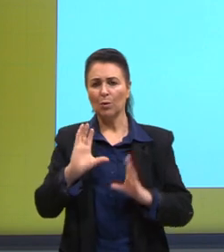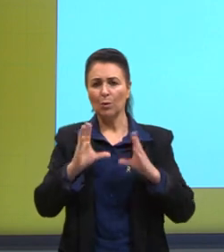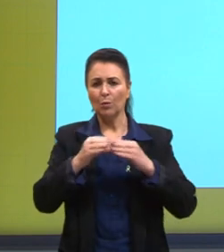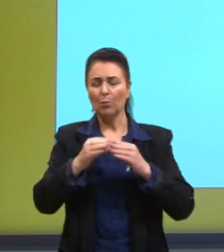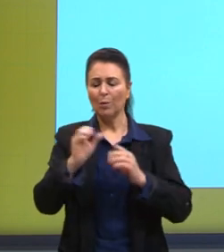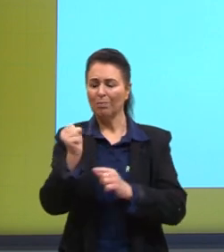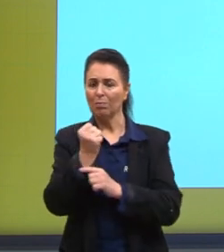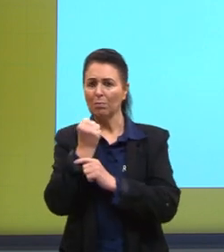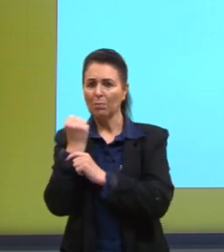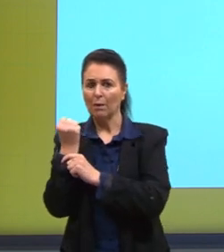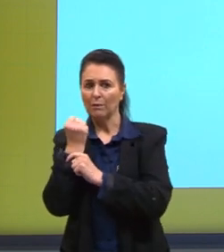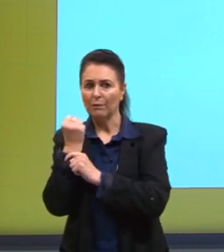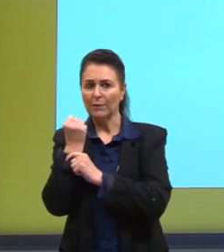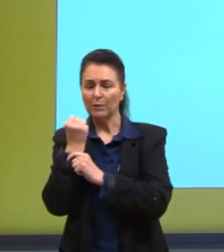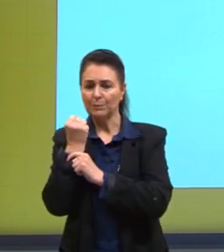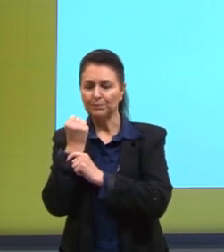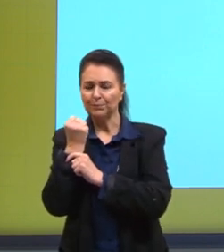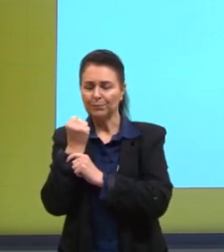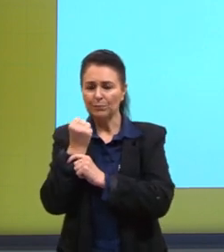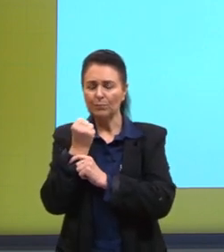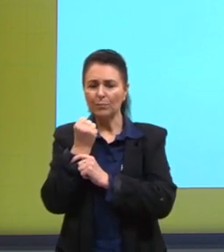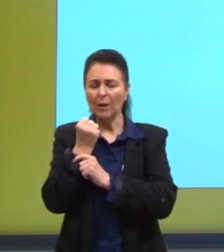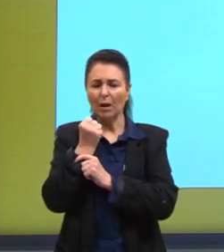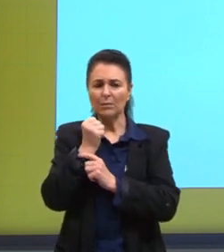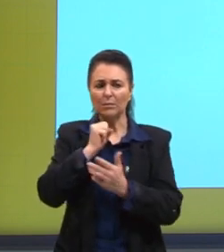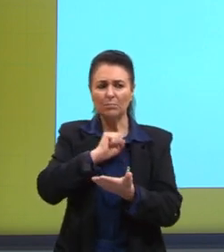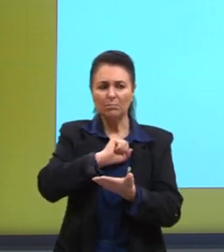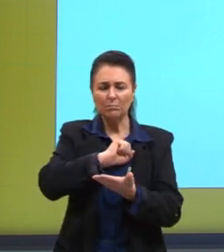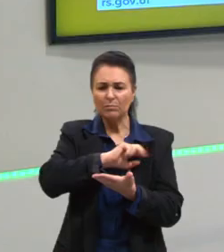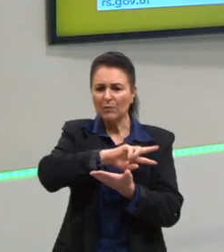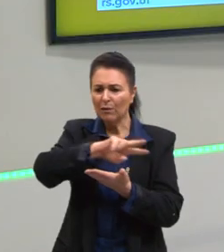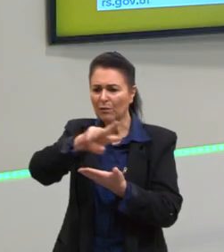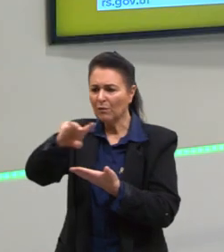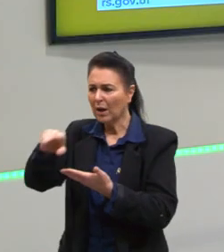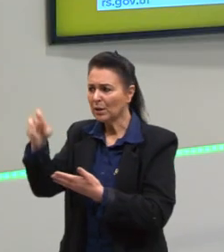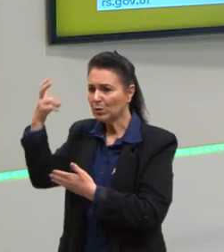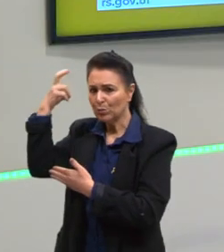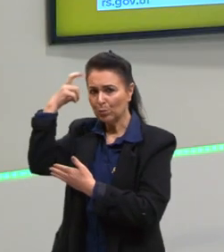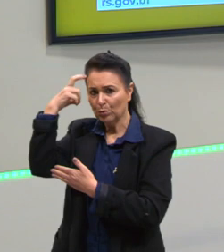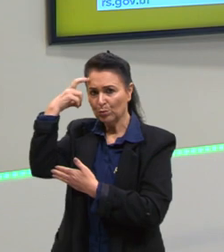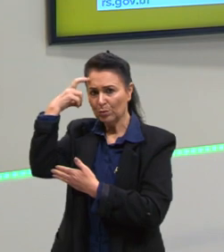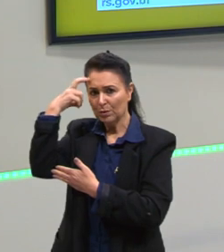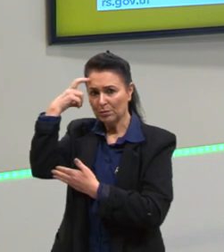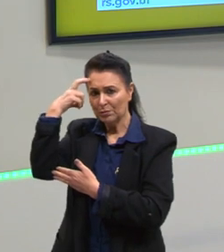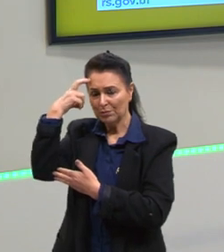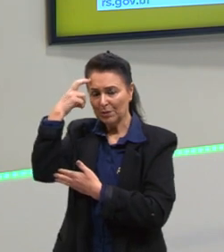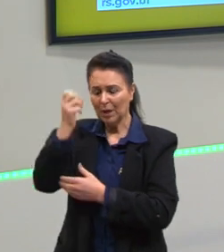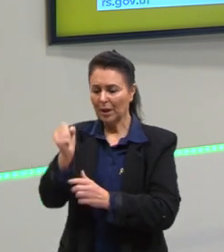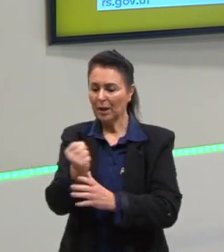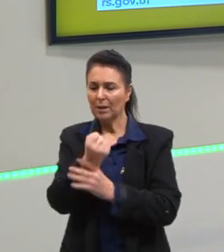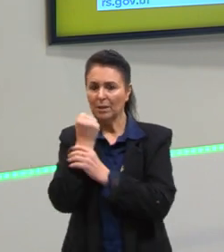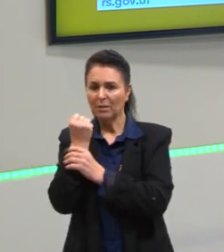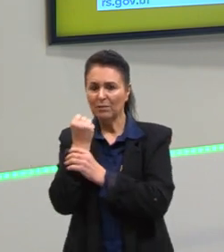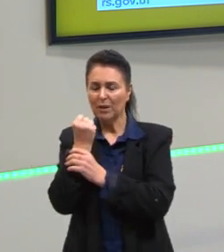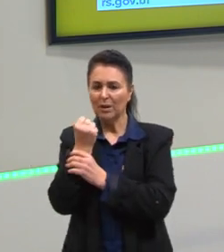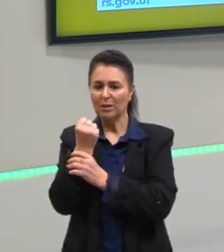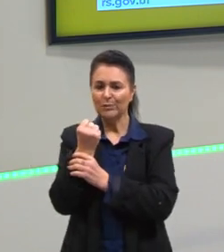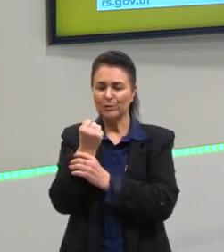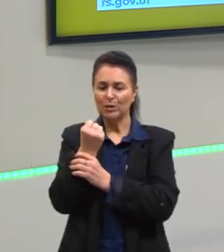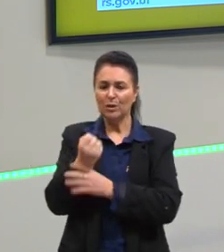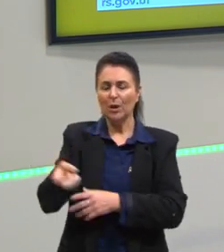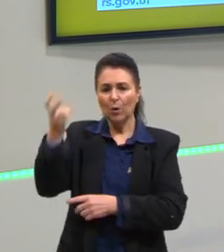esse multiculturalismo, que vai defender a cultura não mais